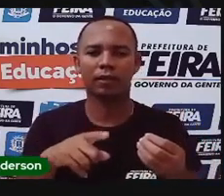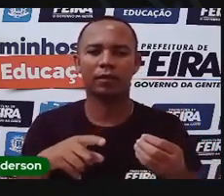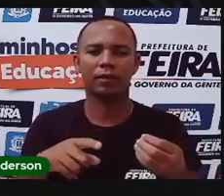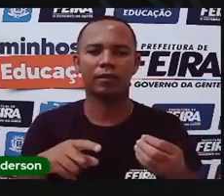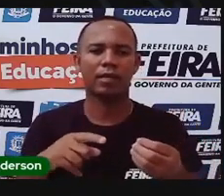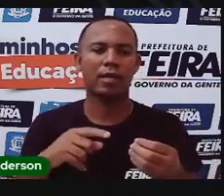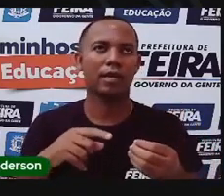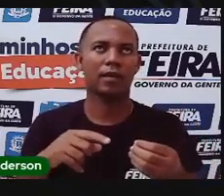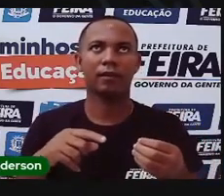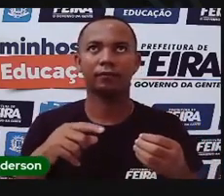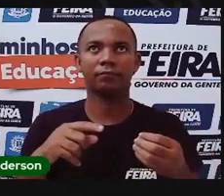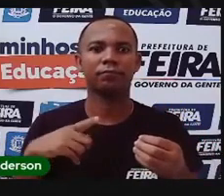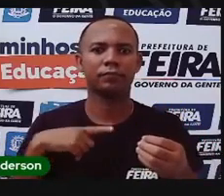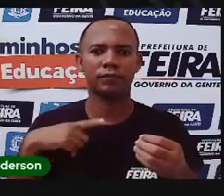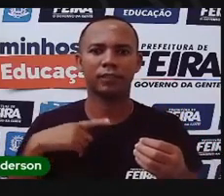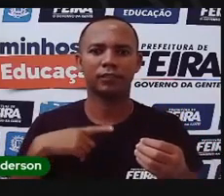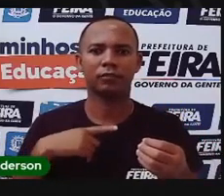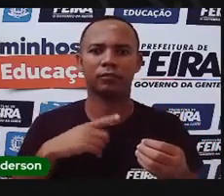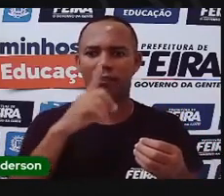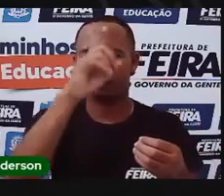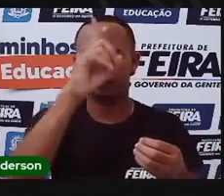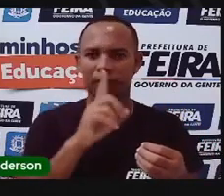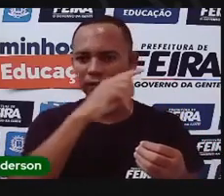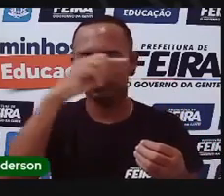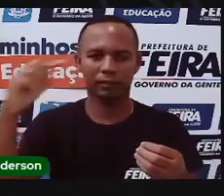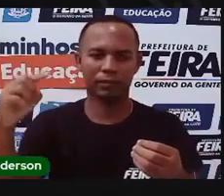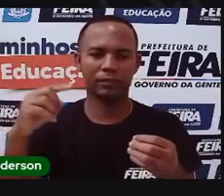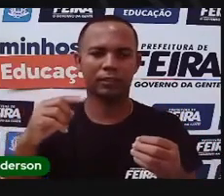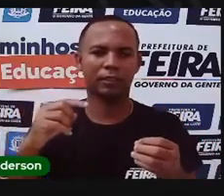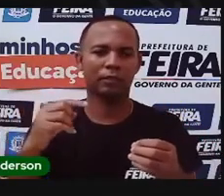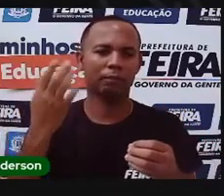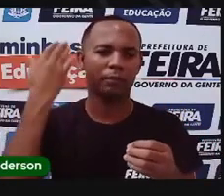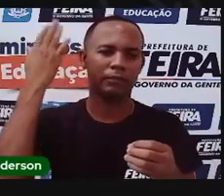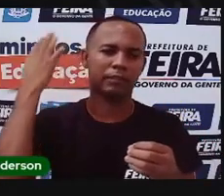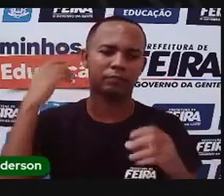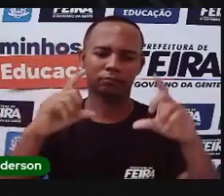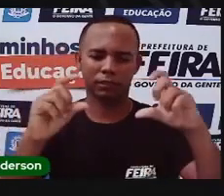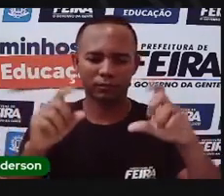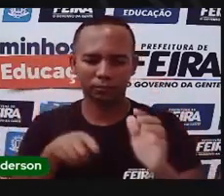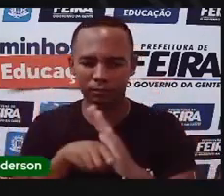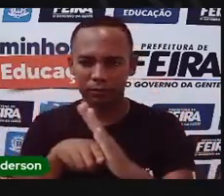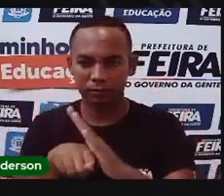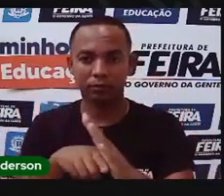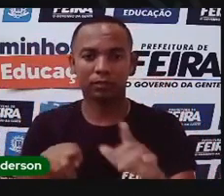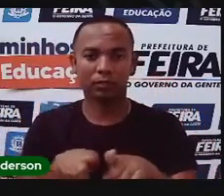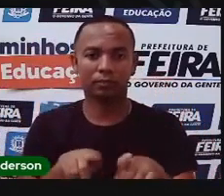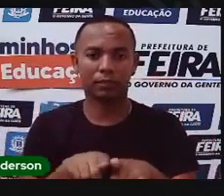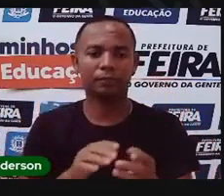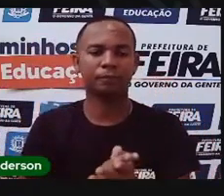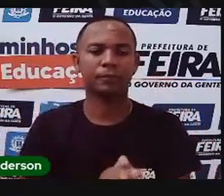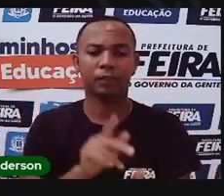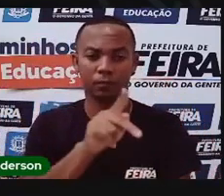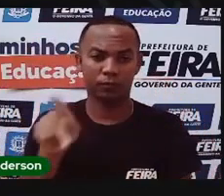bem antiga. Vale a pena vocês olharem as imagens com bem calma. E aí vão trazer outras imagens para vocês também. E o que é que a prova é?